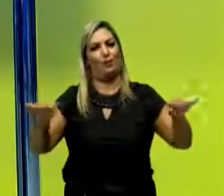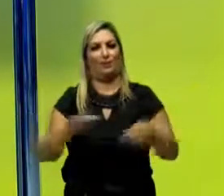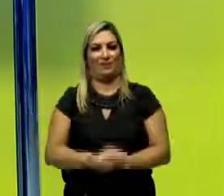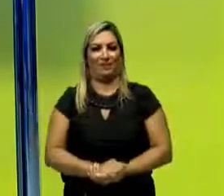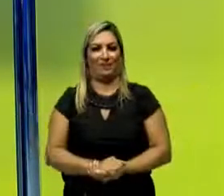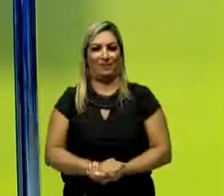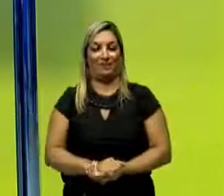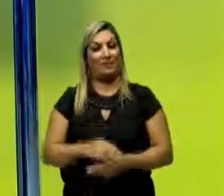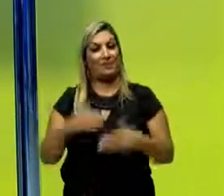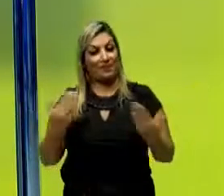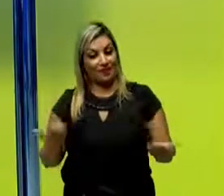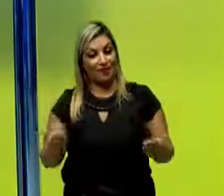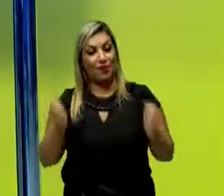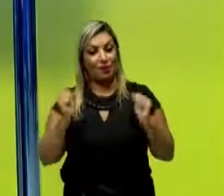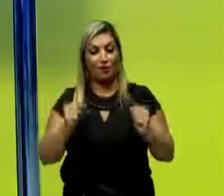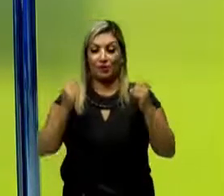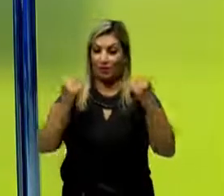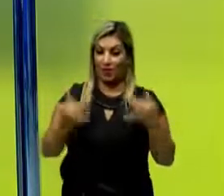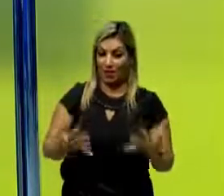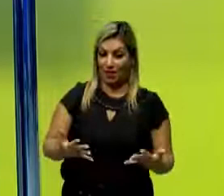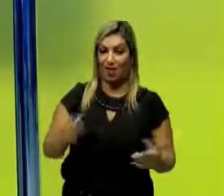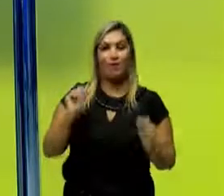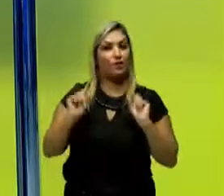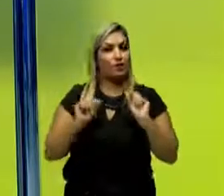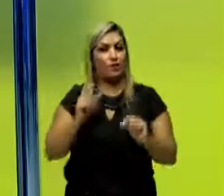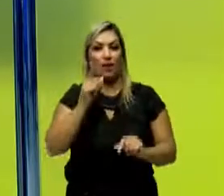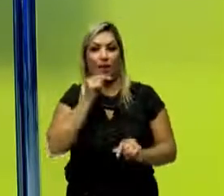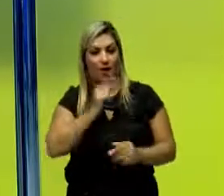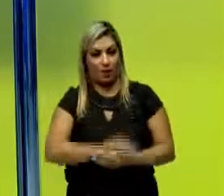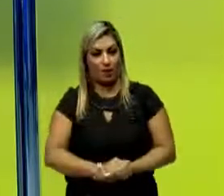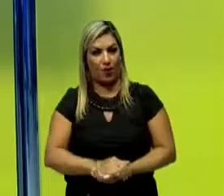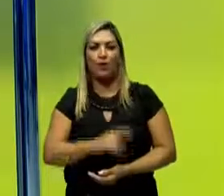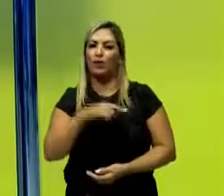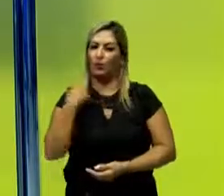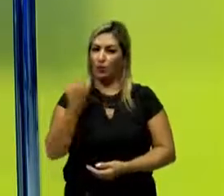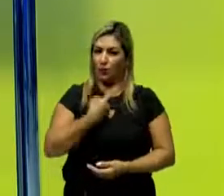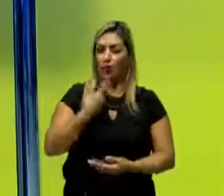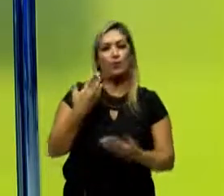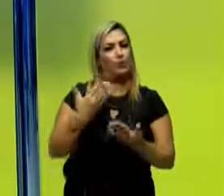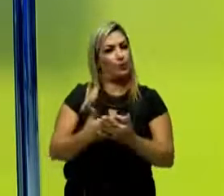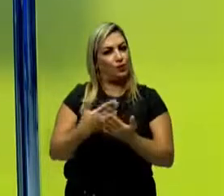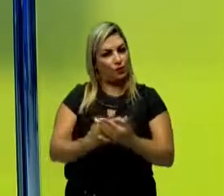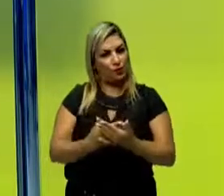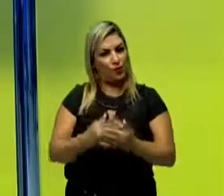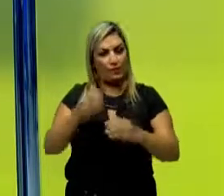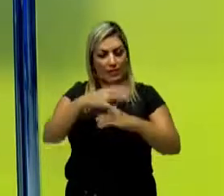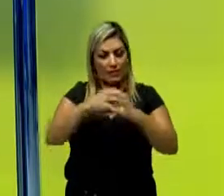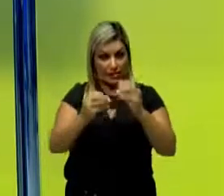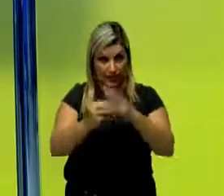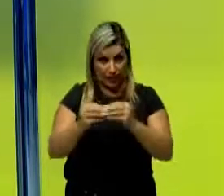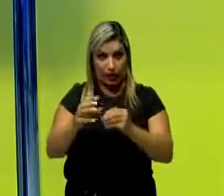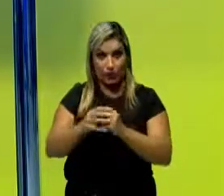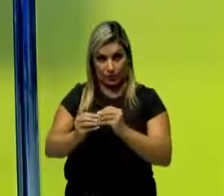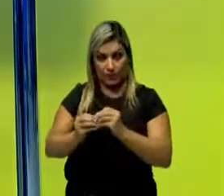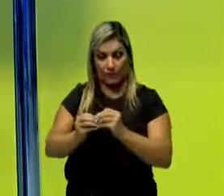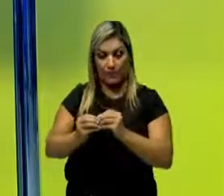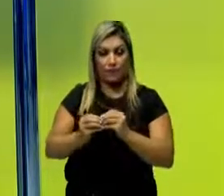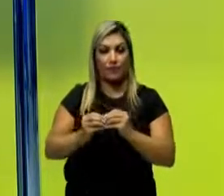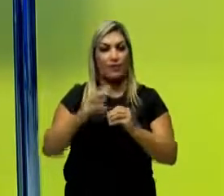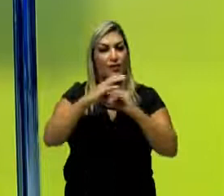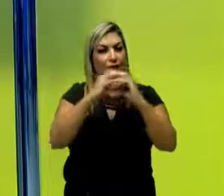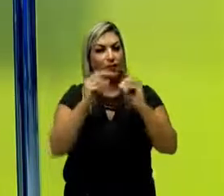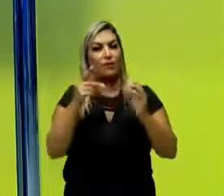Sendo assim, pessoal, o eu posso dizer para vocês sobre a água? No nosso estudo sobre células, nós vamos estudar